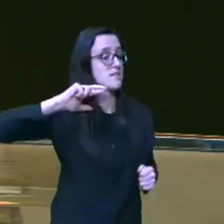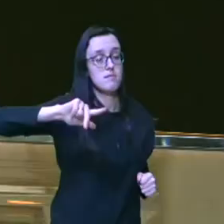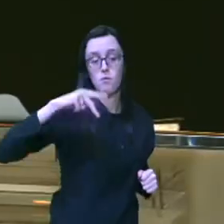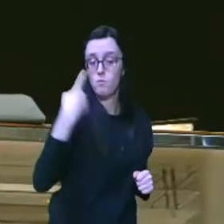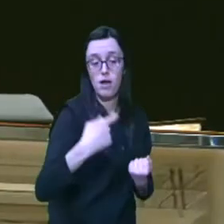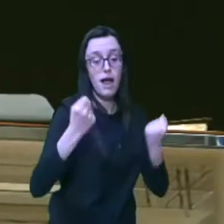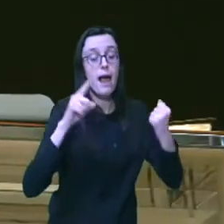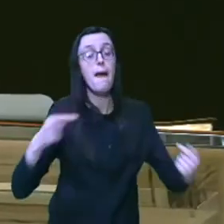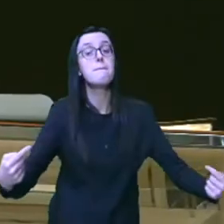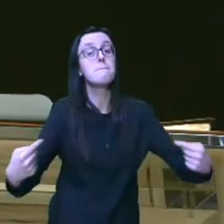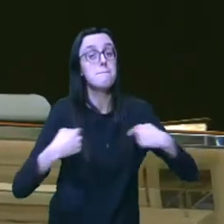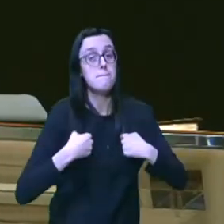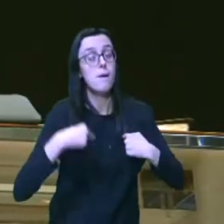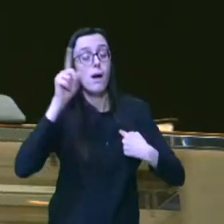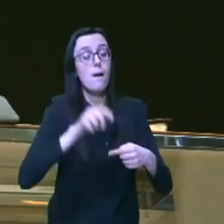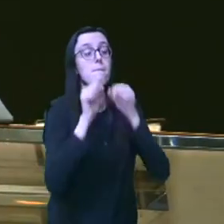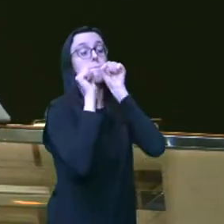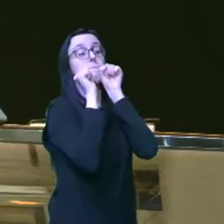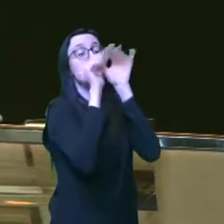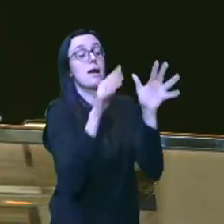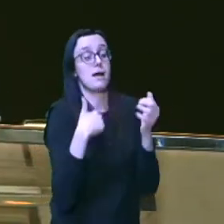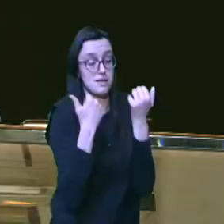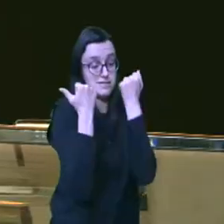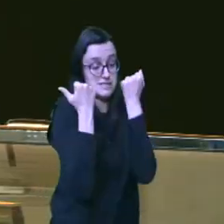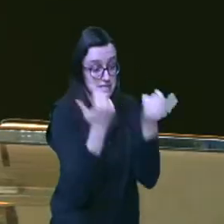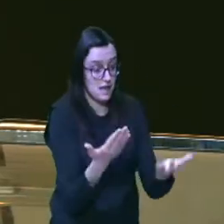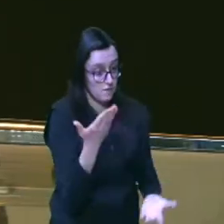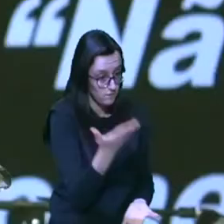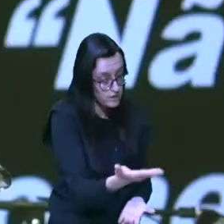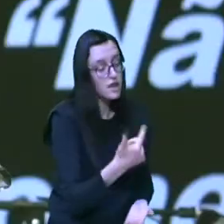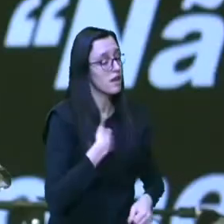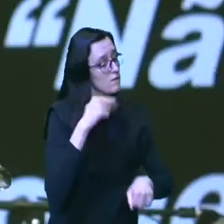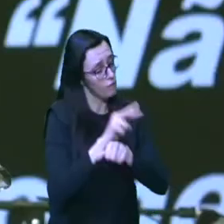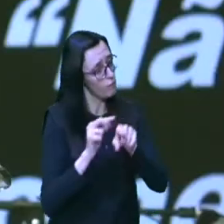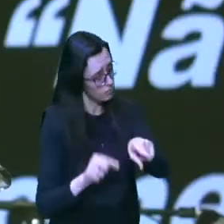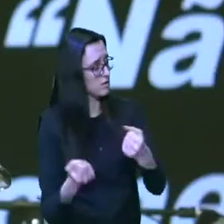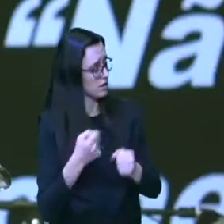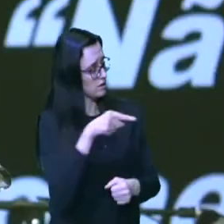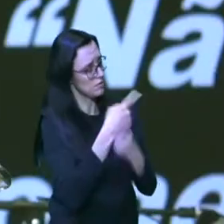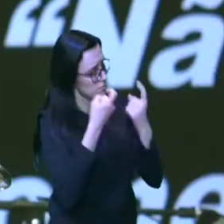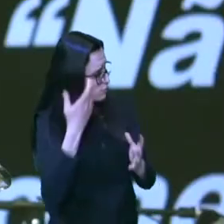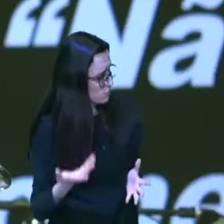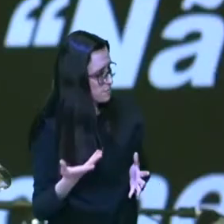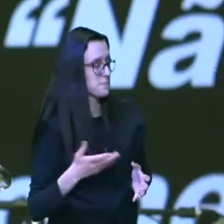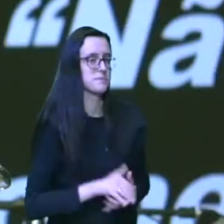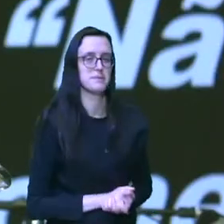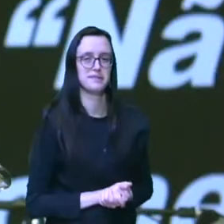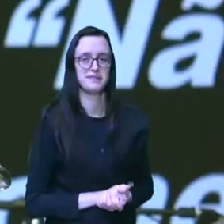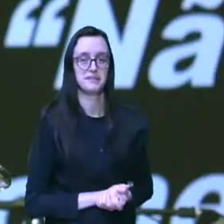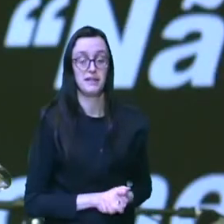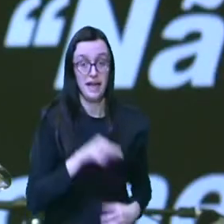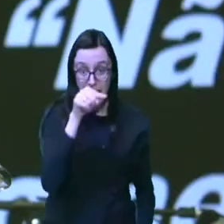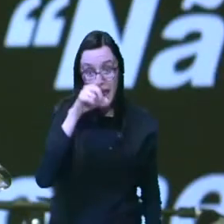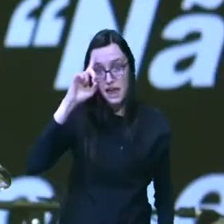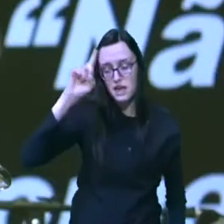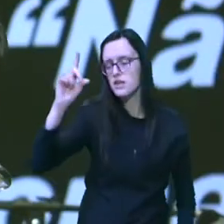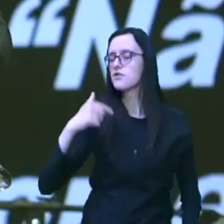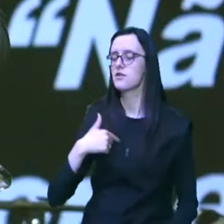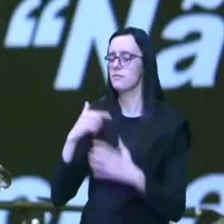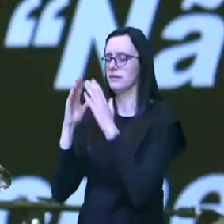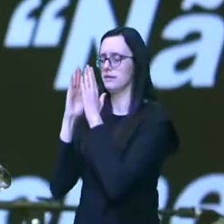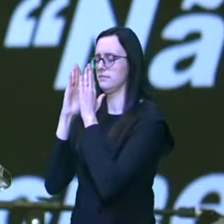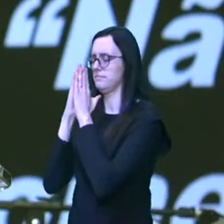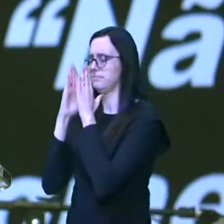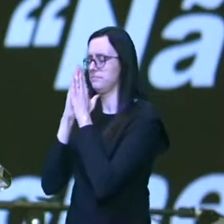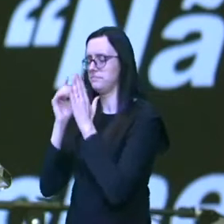o carro é meu e é uma bênção que eu dou para você aí eu vou cuidar dele para você e naquele dia eu fiz uma oração